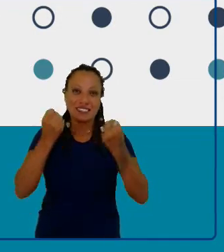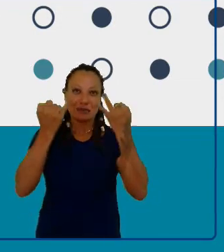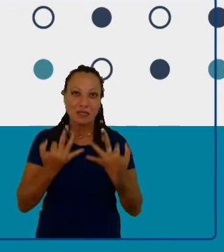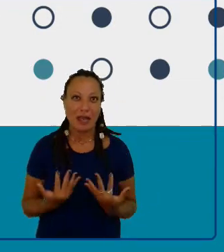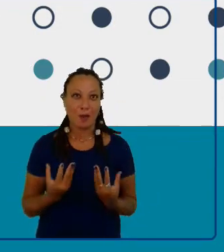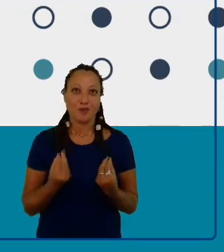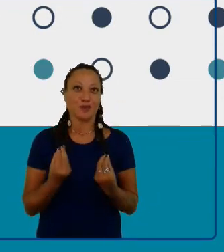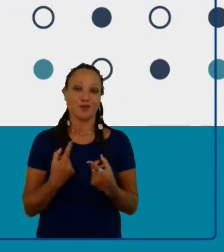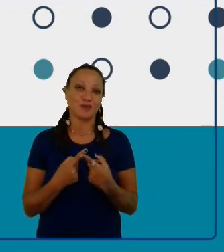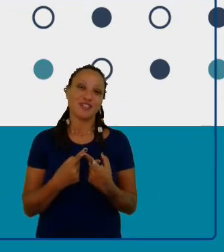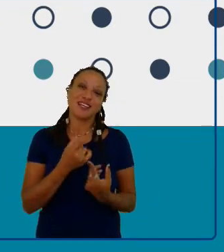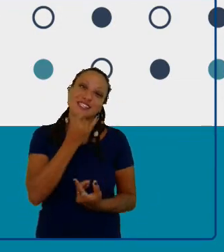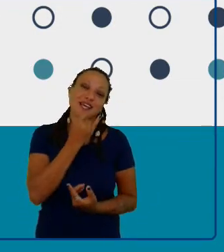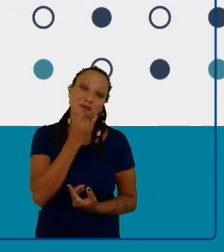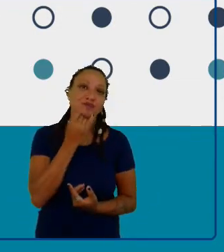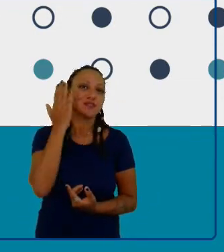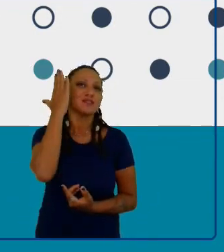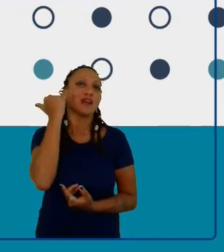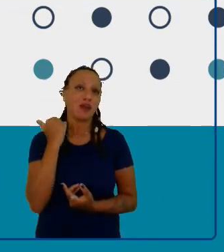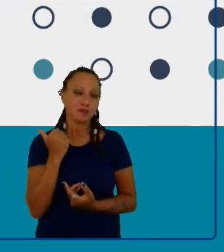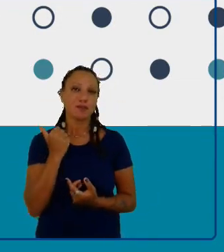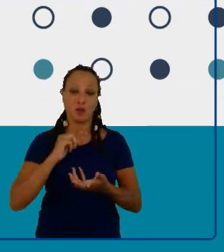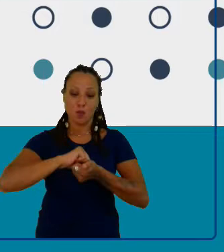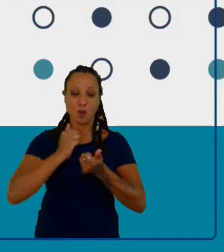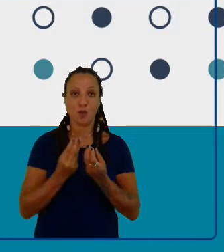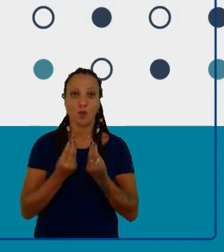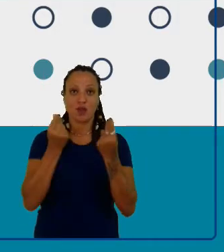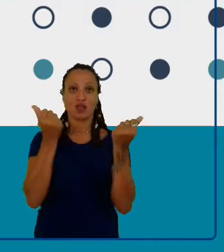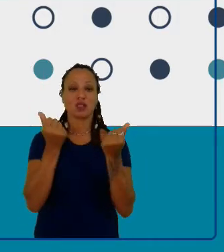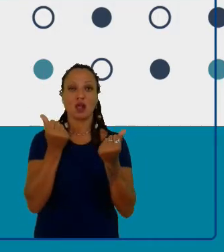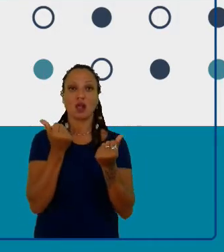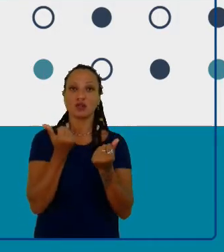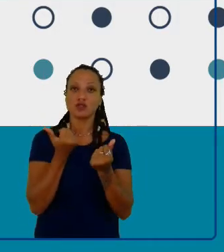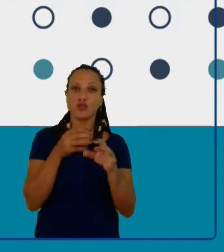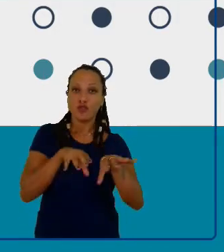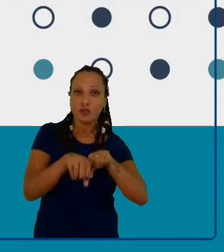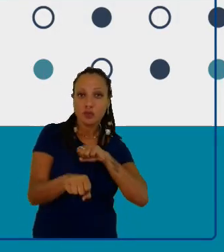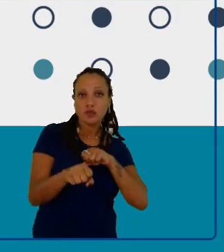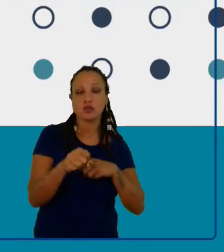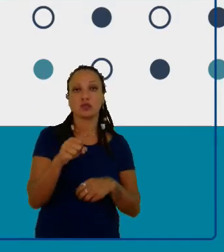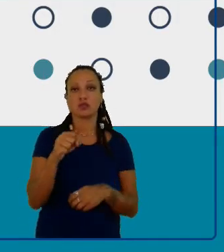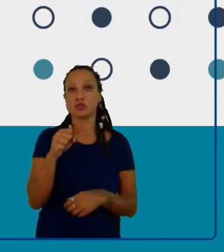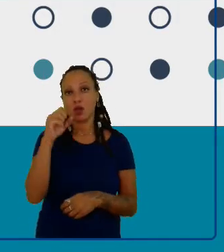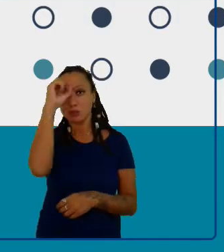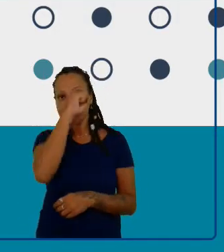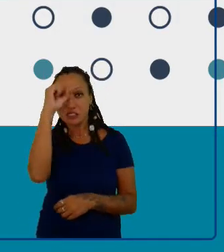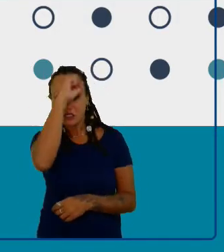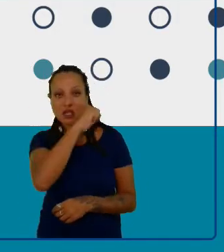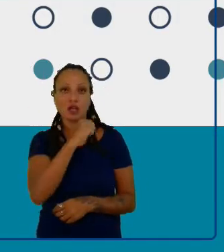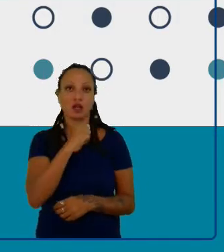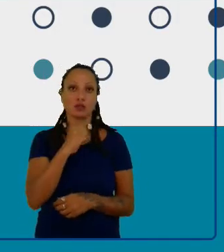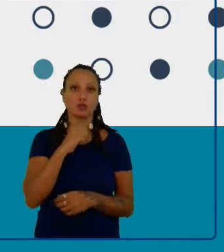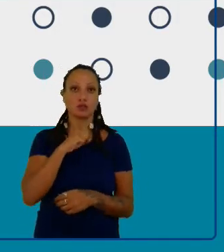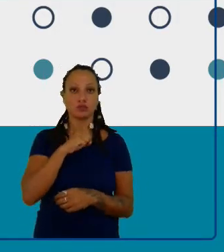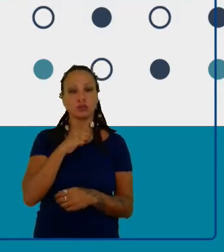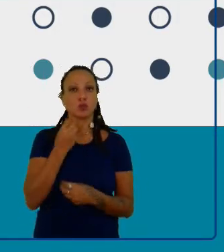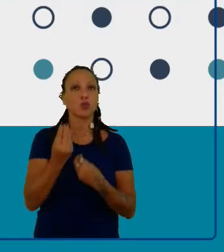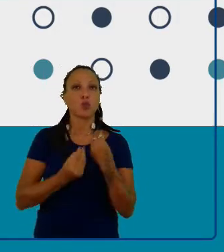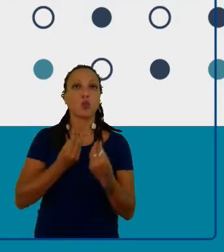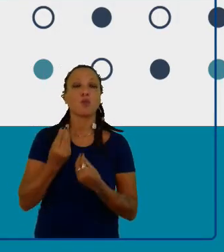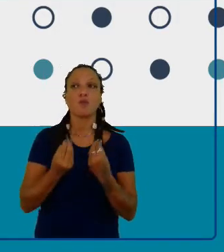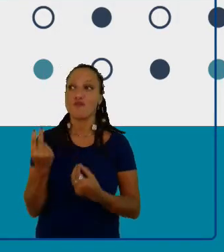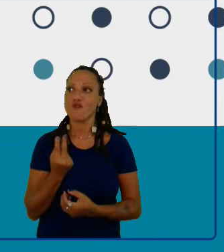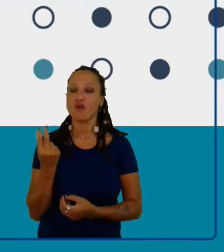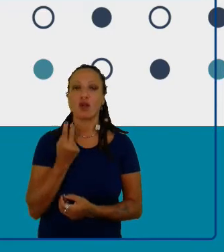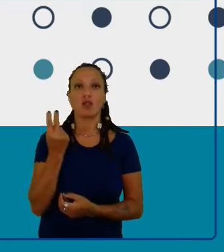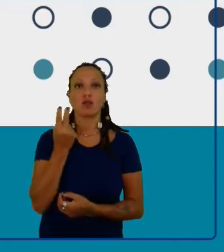qualidade da educação, uma qualidade do ensino-aprendizagem, uma valorização